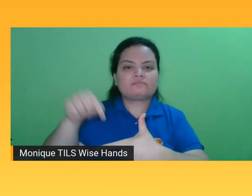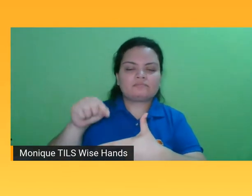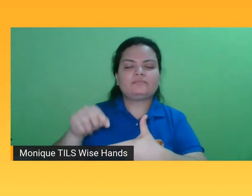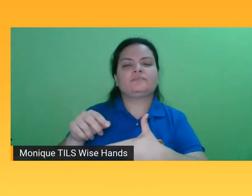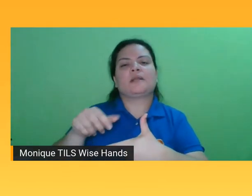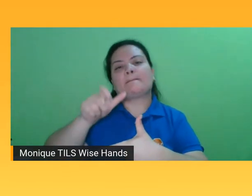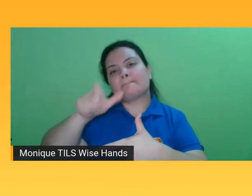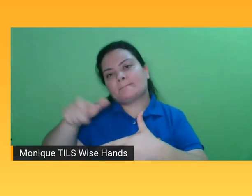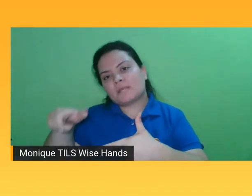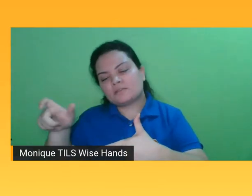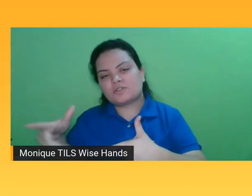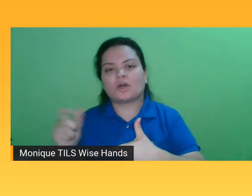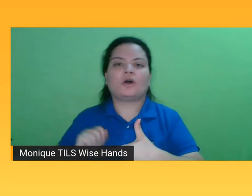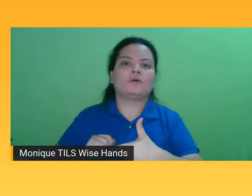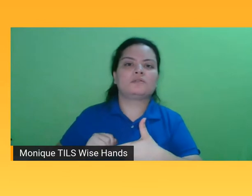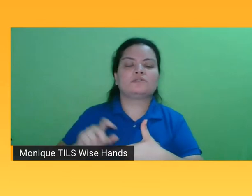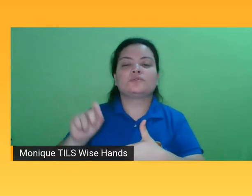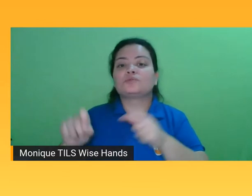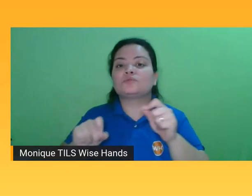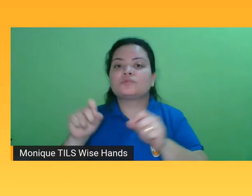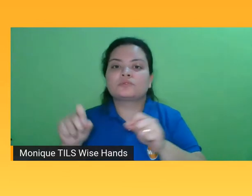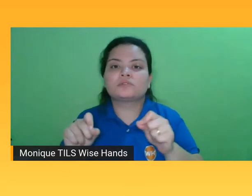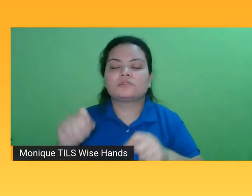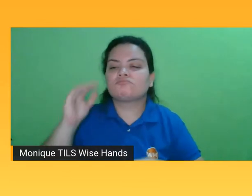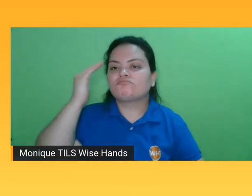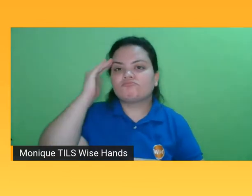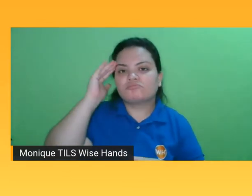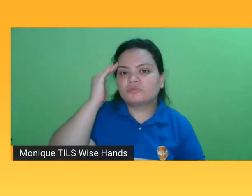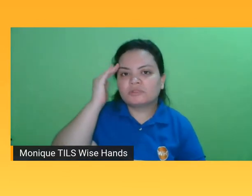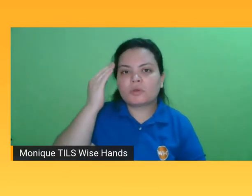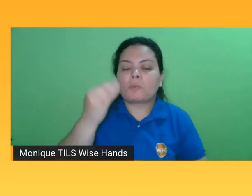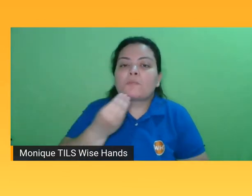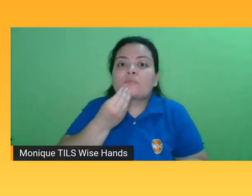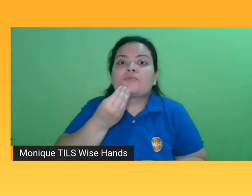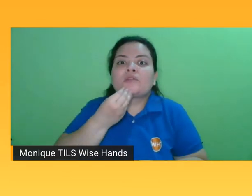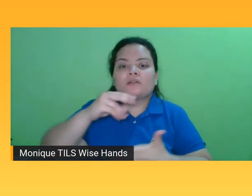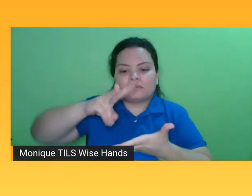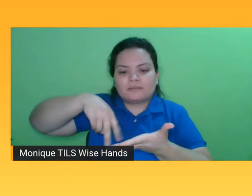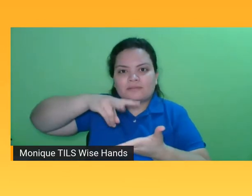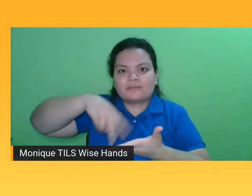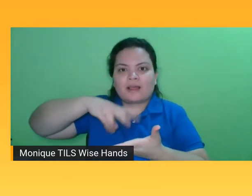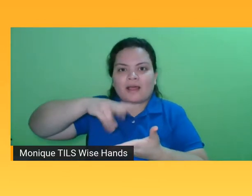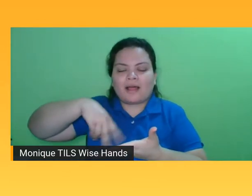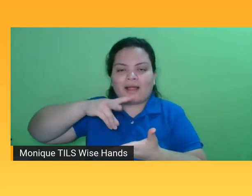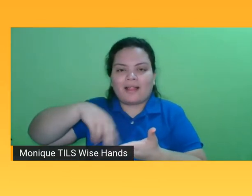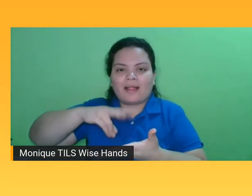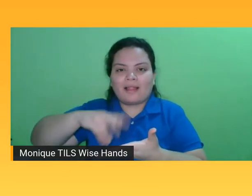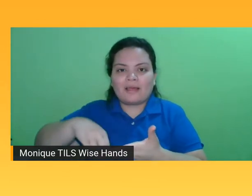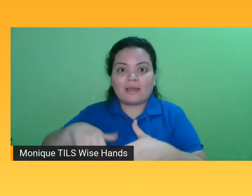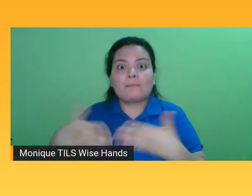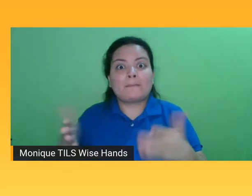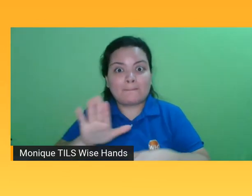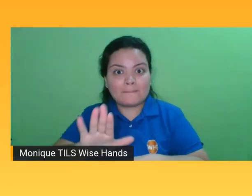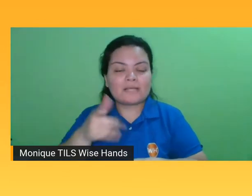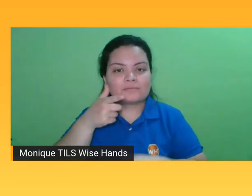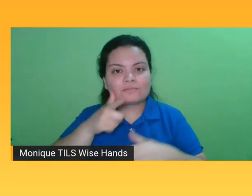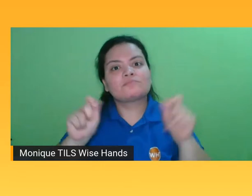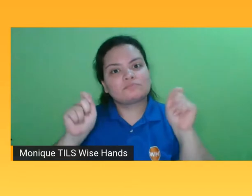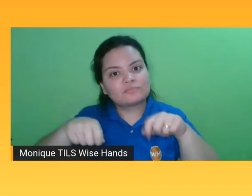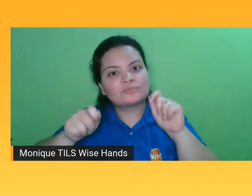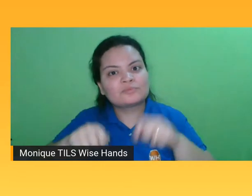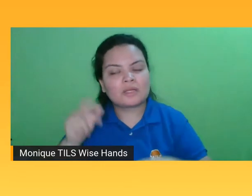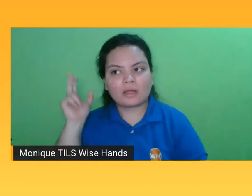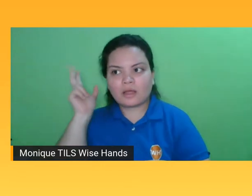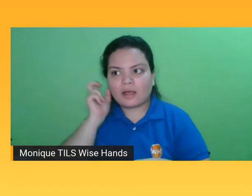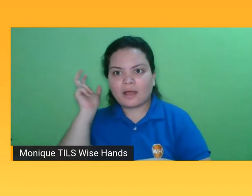nunca tinham ouvido, lido, tido a oportunidade de ler livros e que estão, através do áudio livro, descobrindo histórias. A gente